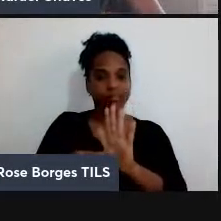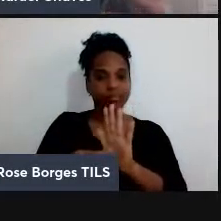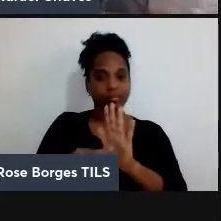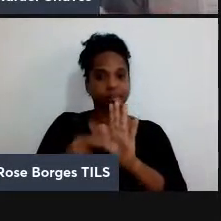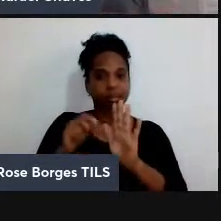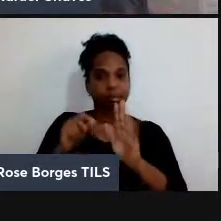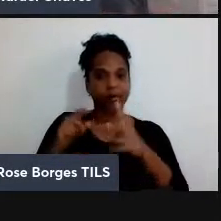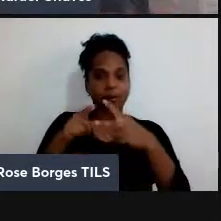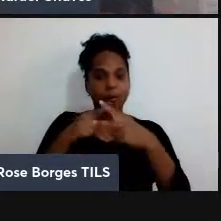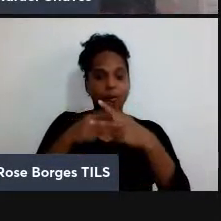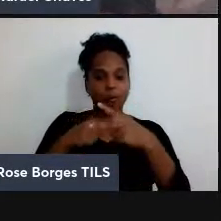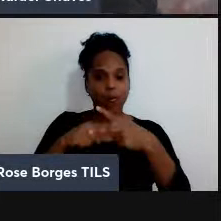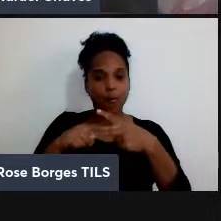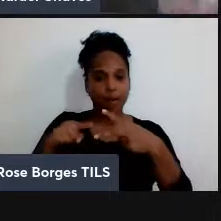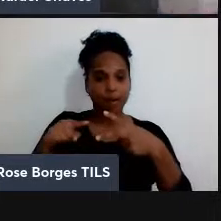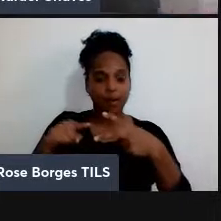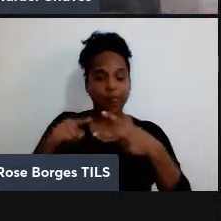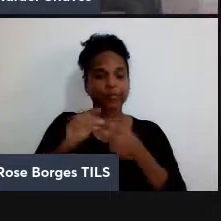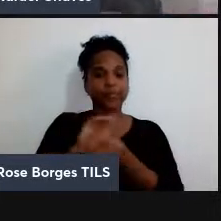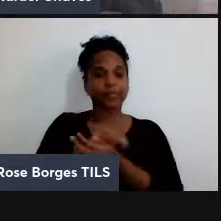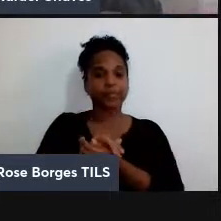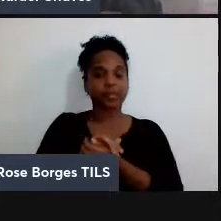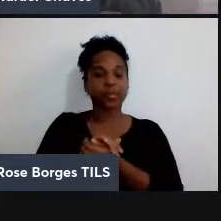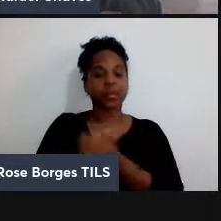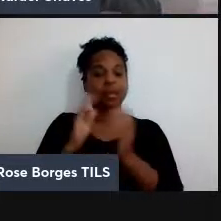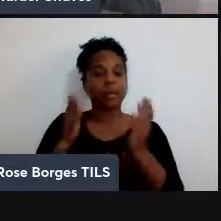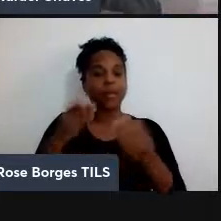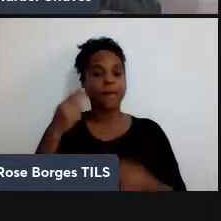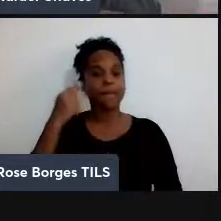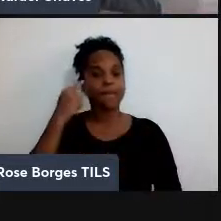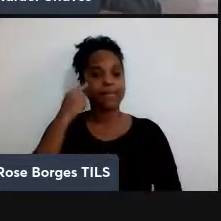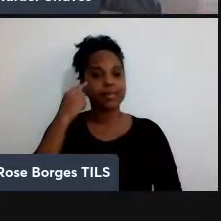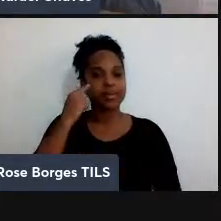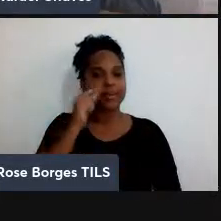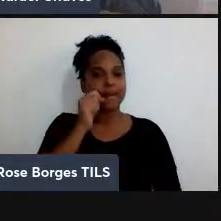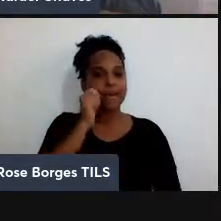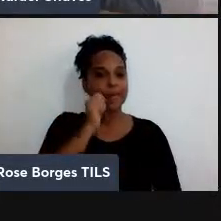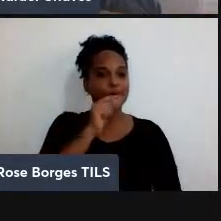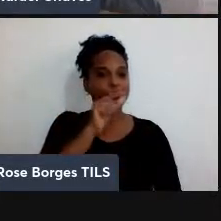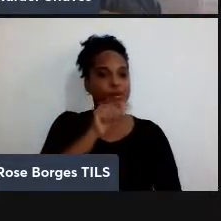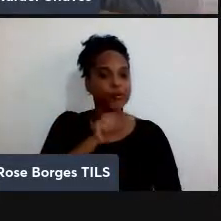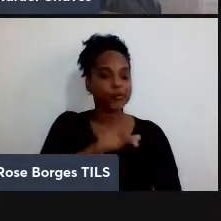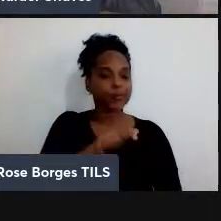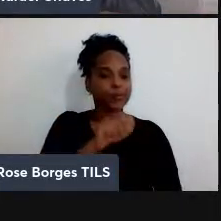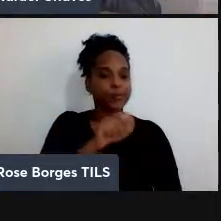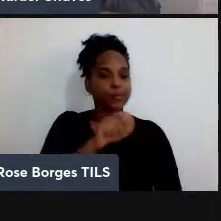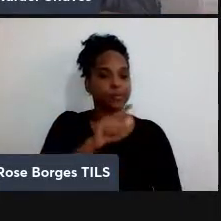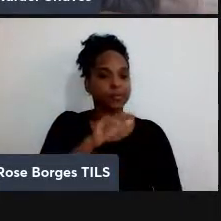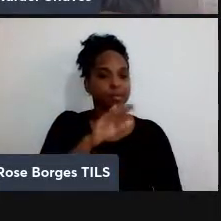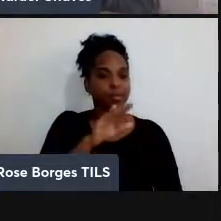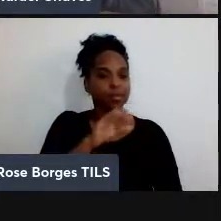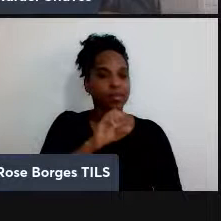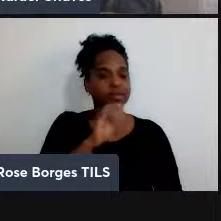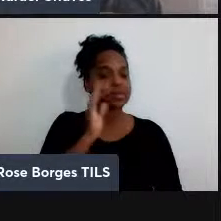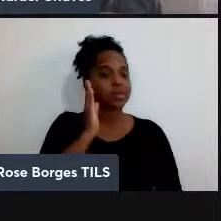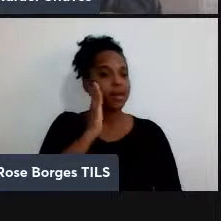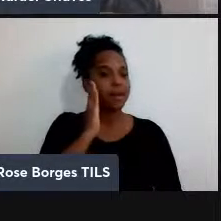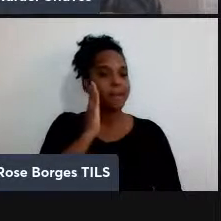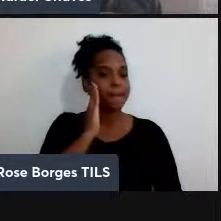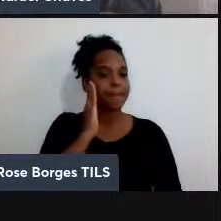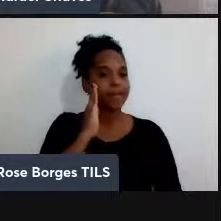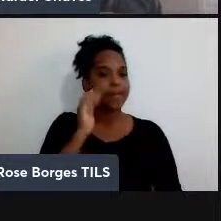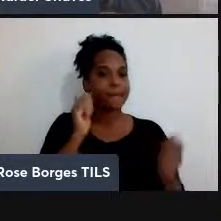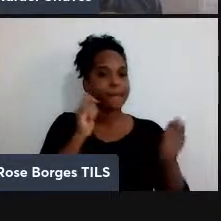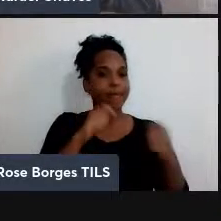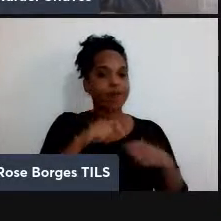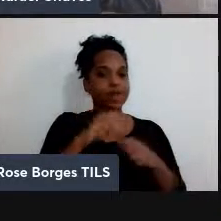φ. Então, vamos pensar, se a Alice sabe quem é o estado quântico que ela quer enviar para o Bob, o que ela pode fazer? Ela